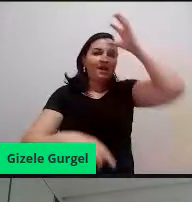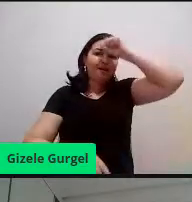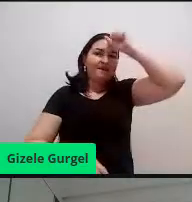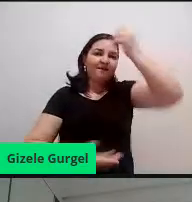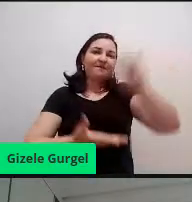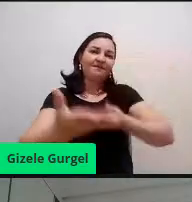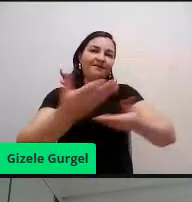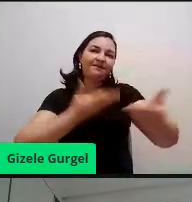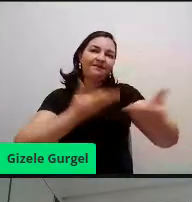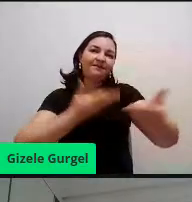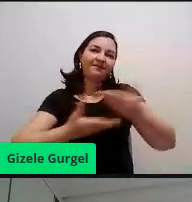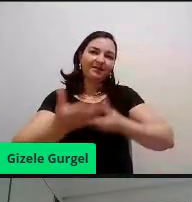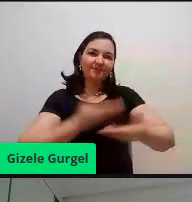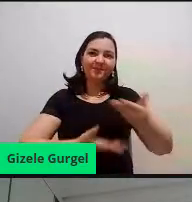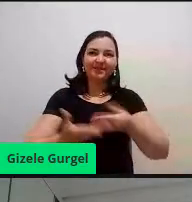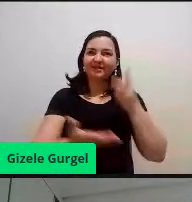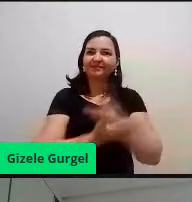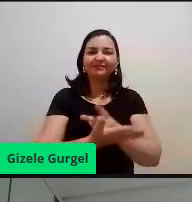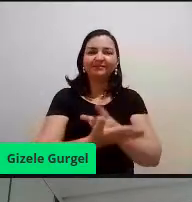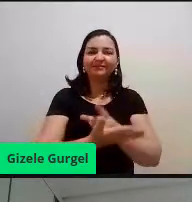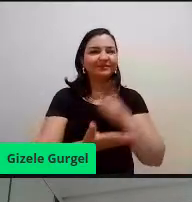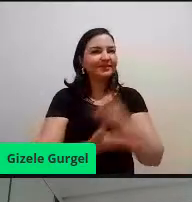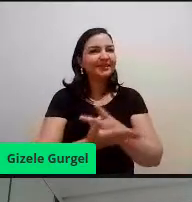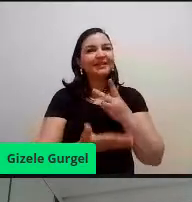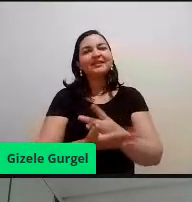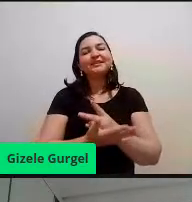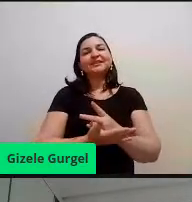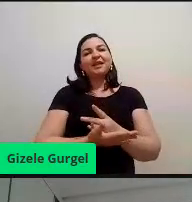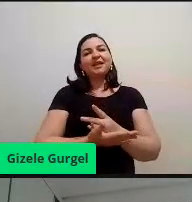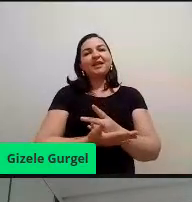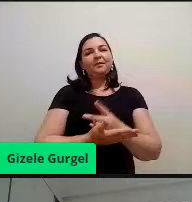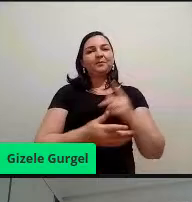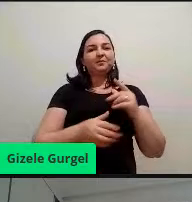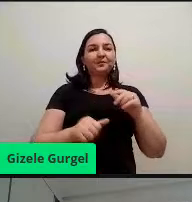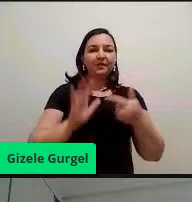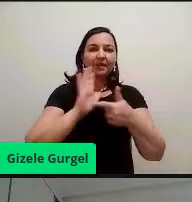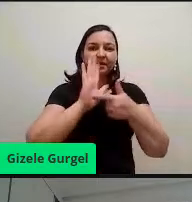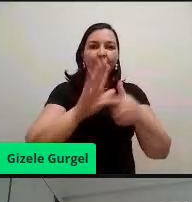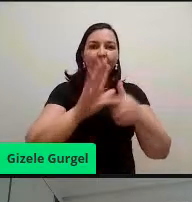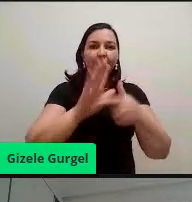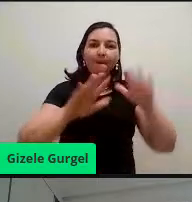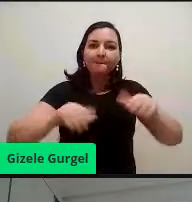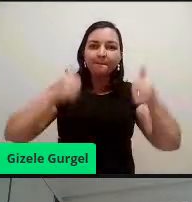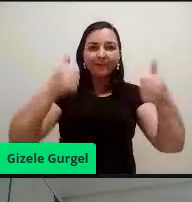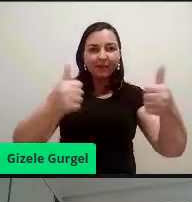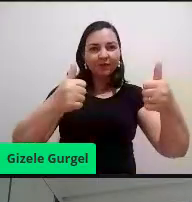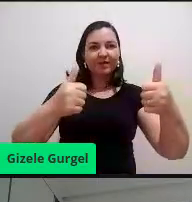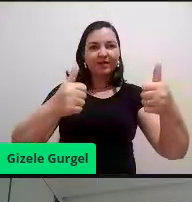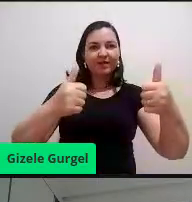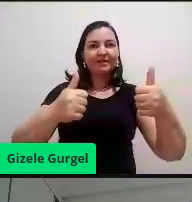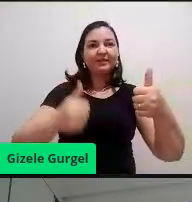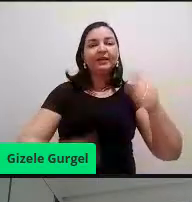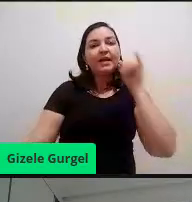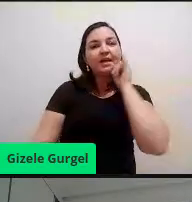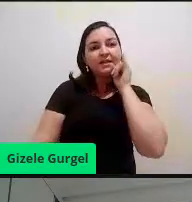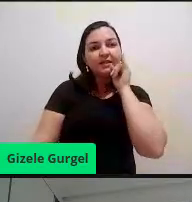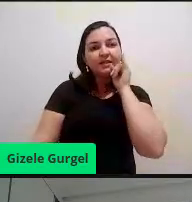né, a gente sempre está procurando trazer, melhorar, né, então eu digo isso